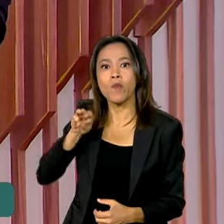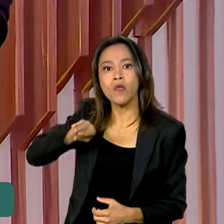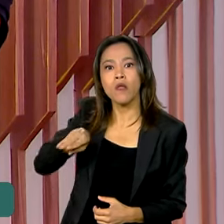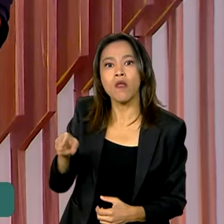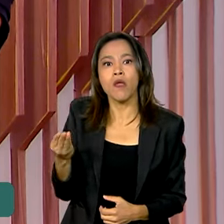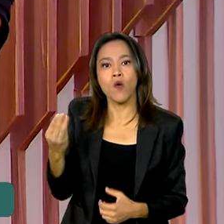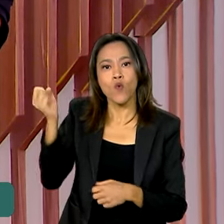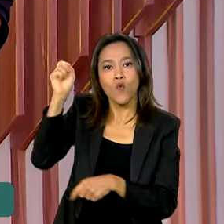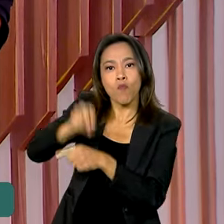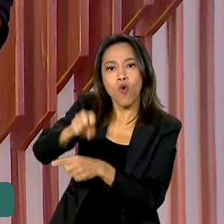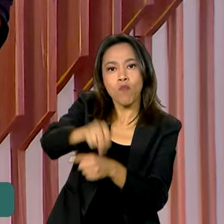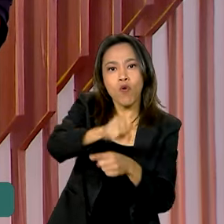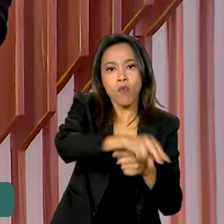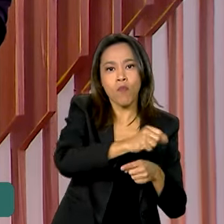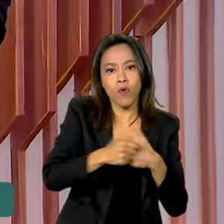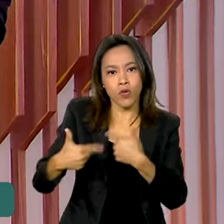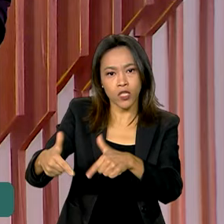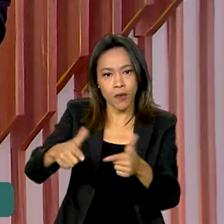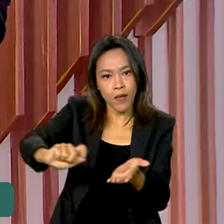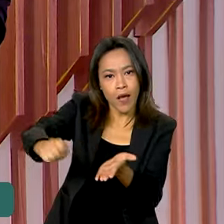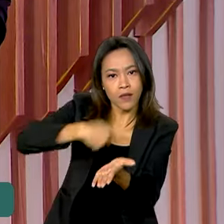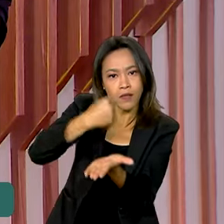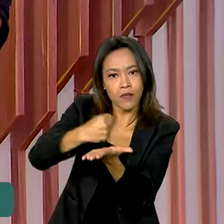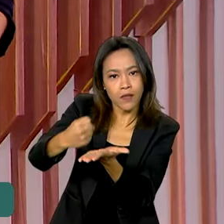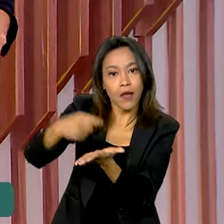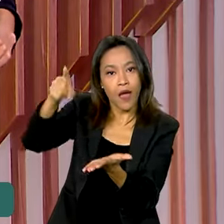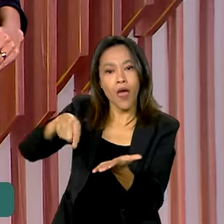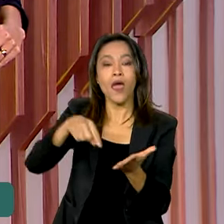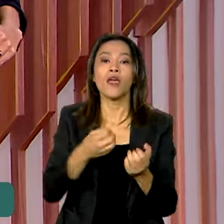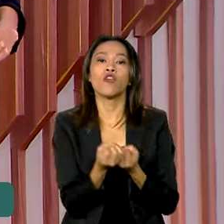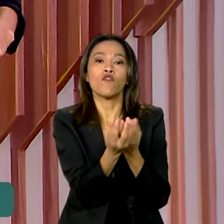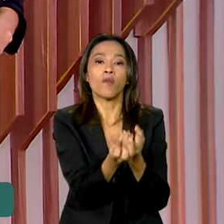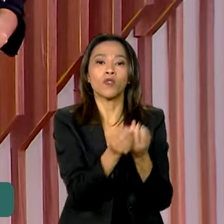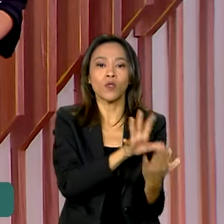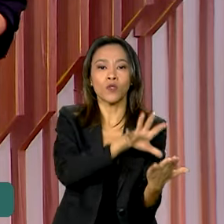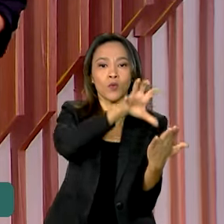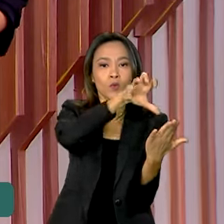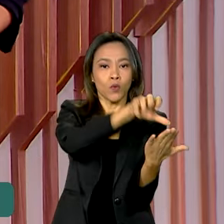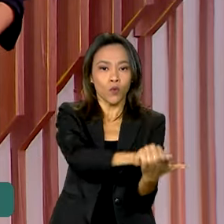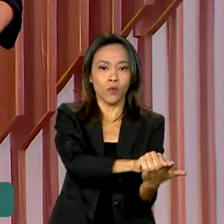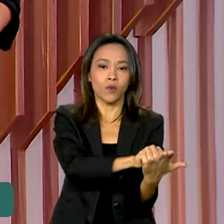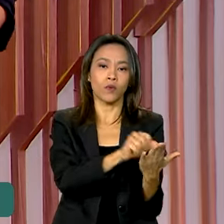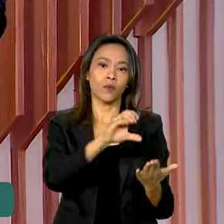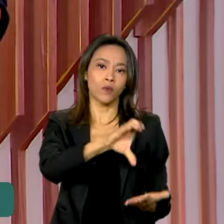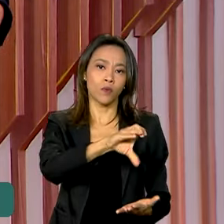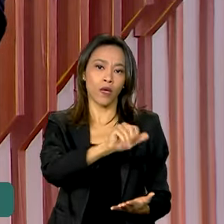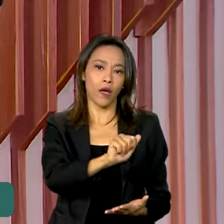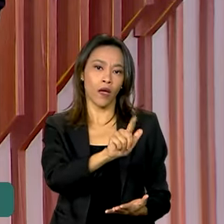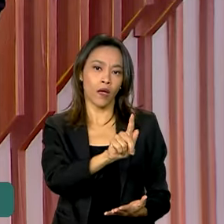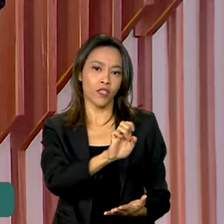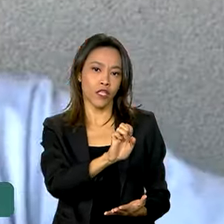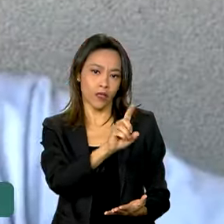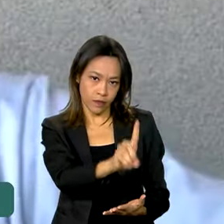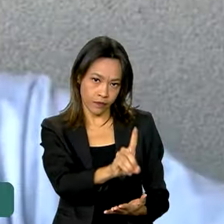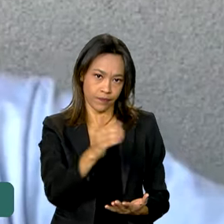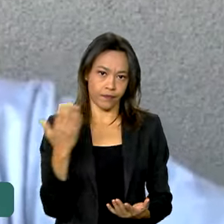carteira assinada os dados são do Caged de maio divulgados pelo Ministério do Trabalho e Emprego